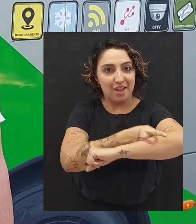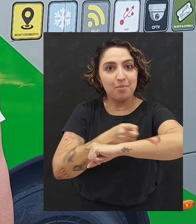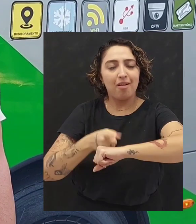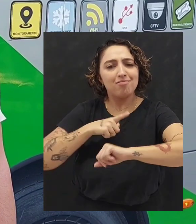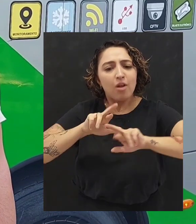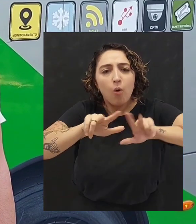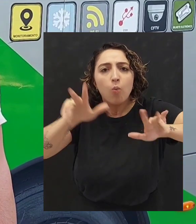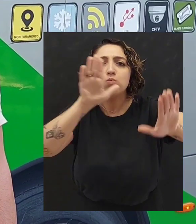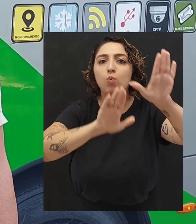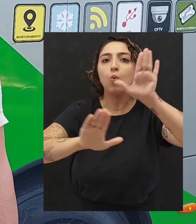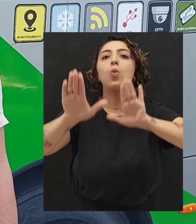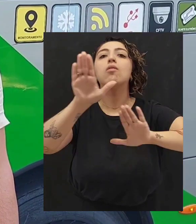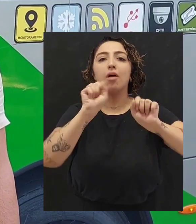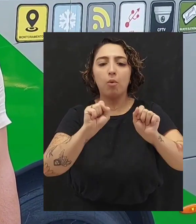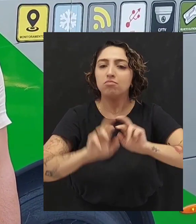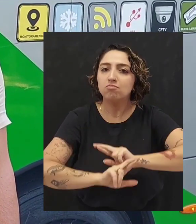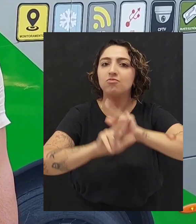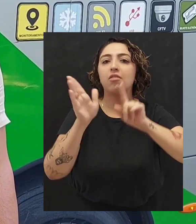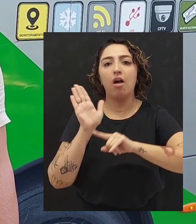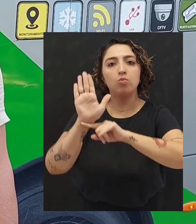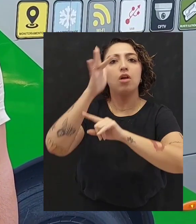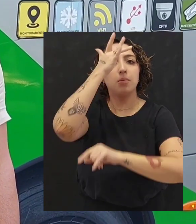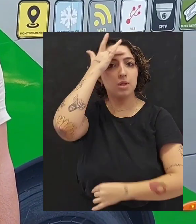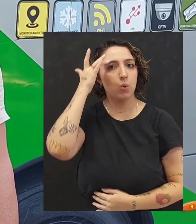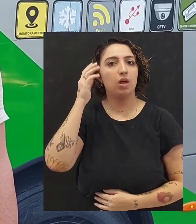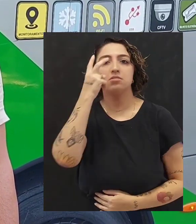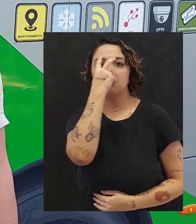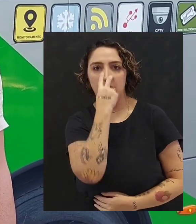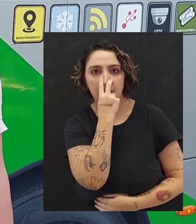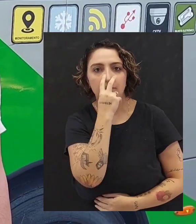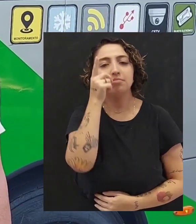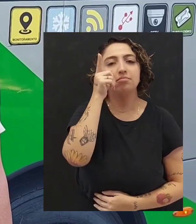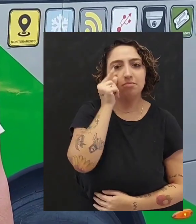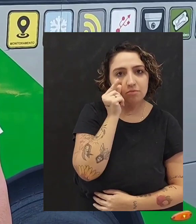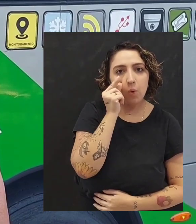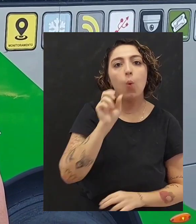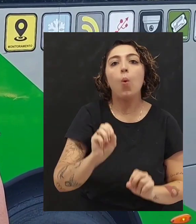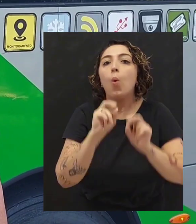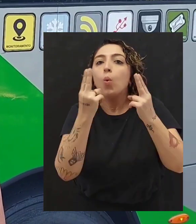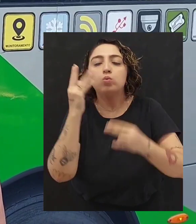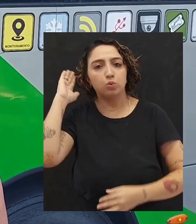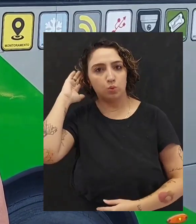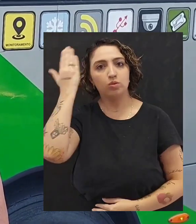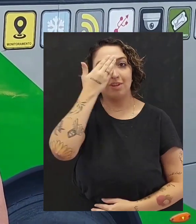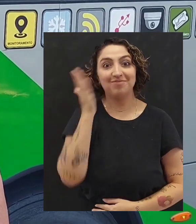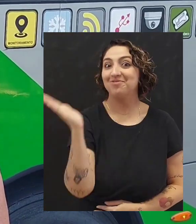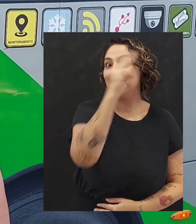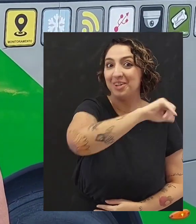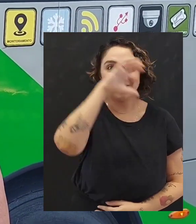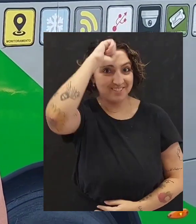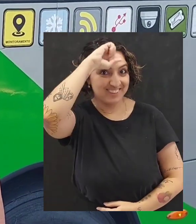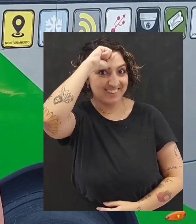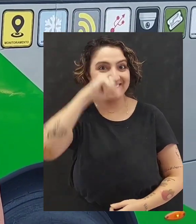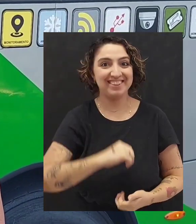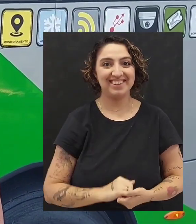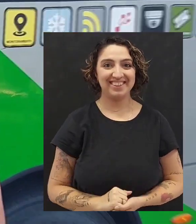bengalas, existem outros cuidados que podem fazer a diferença no transporte de pessoas cegas, com baixa visão ou surdo-cegas.